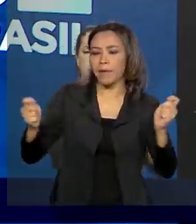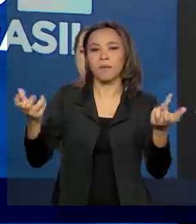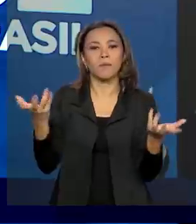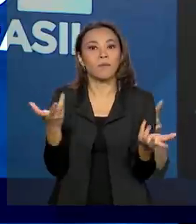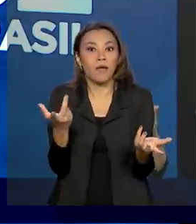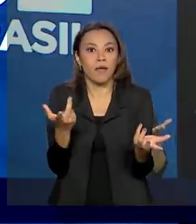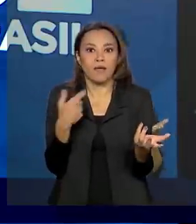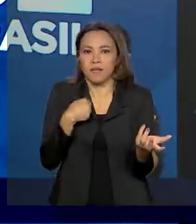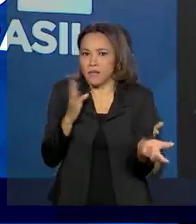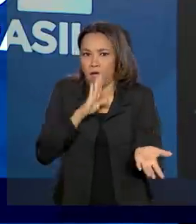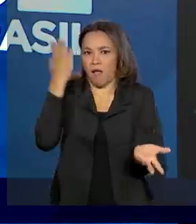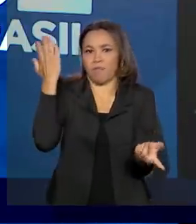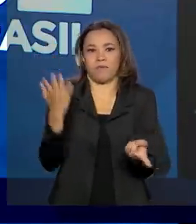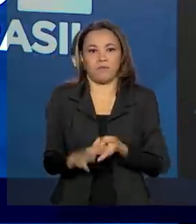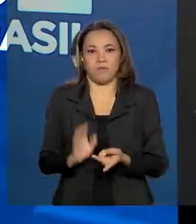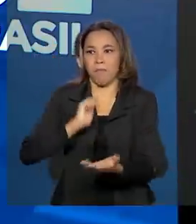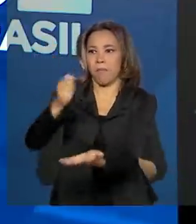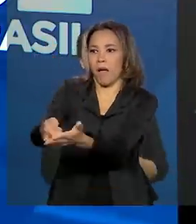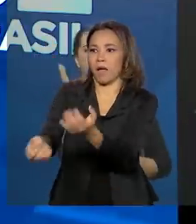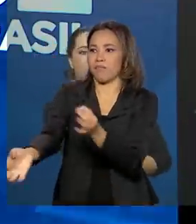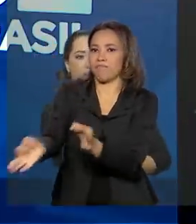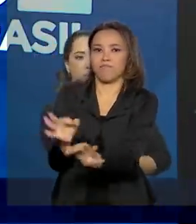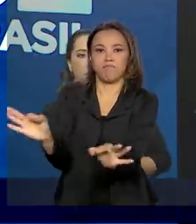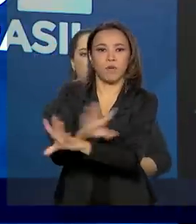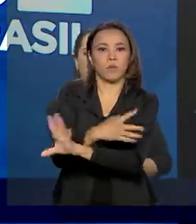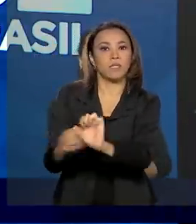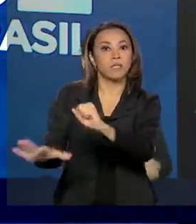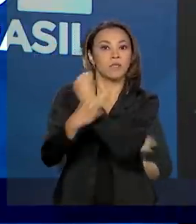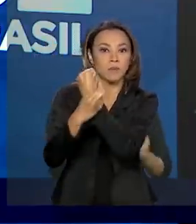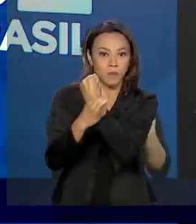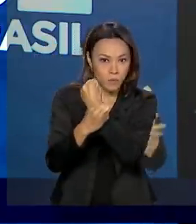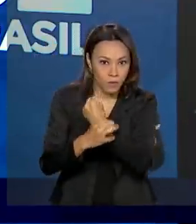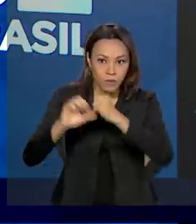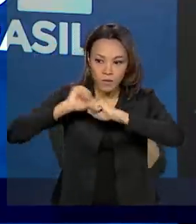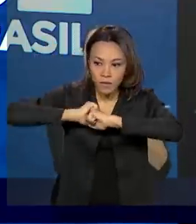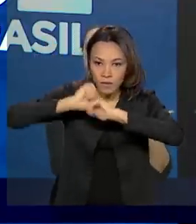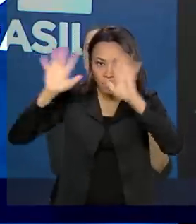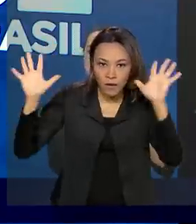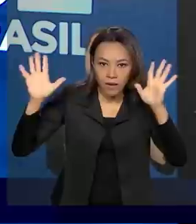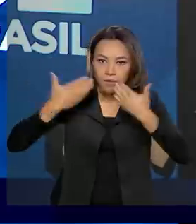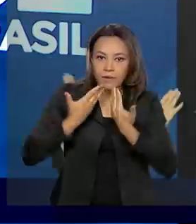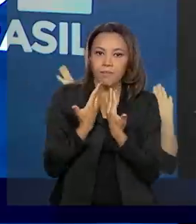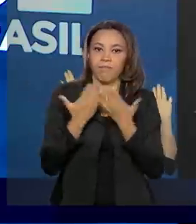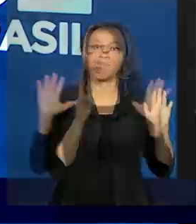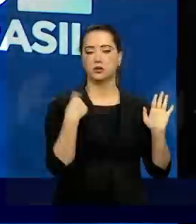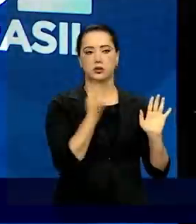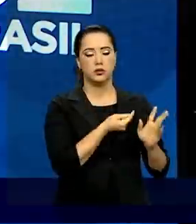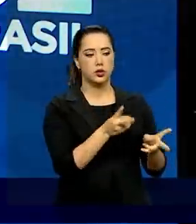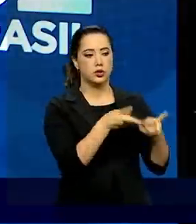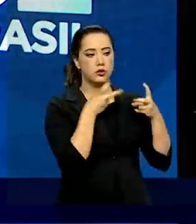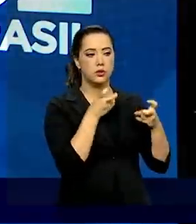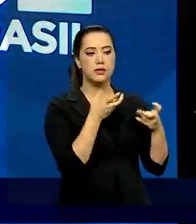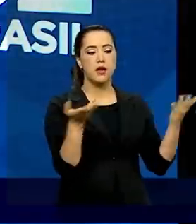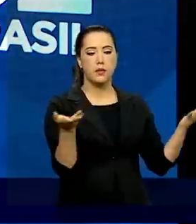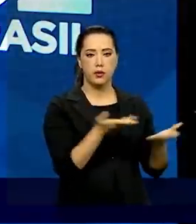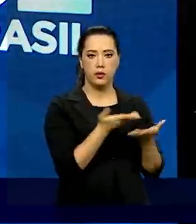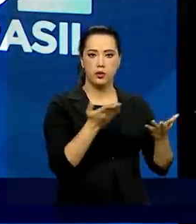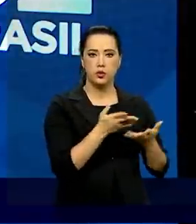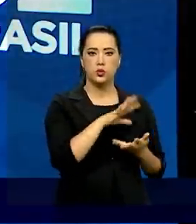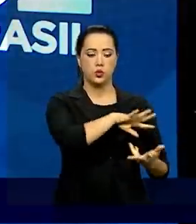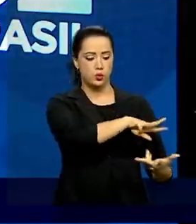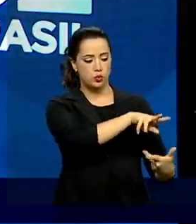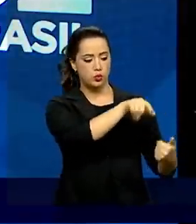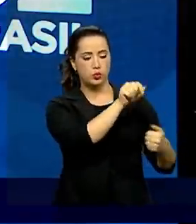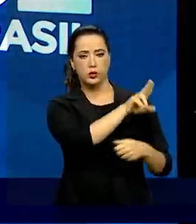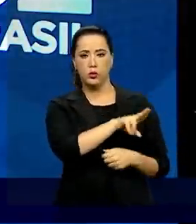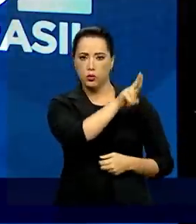querem algo que seja rápido, barato, seguro, transparente e aberto. Então a gente vê o que está acontecendo ao redor do